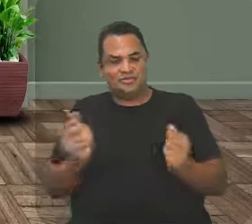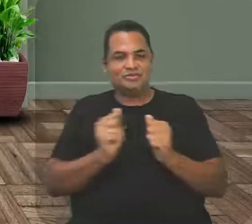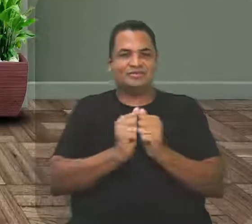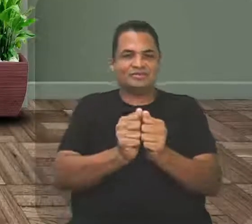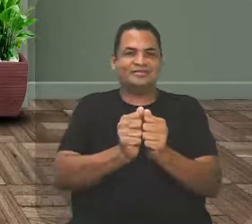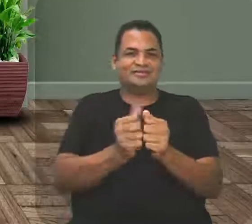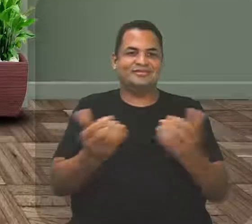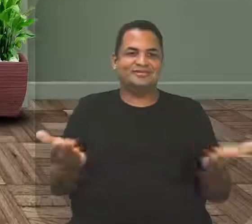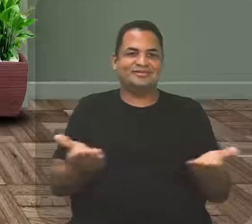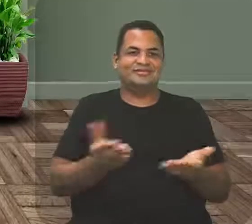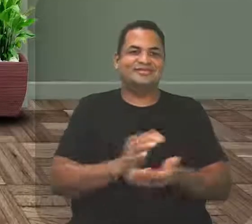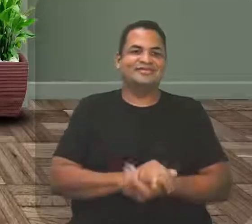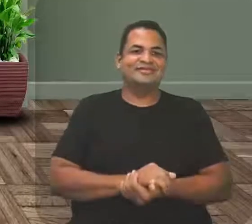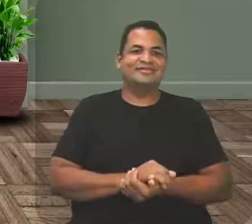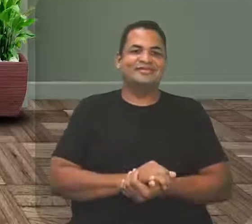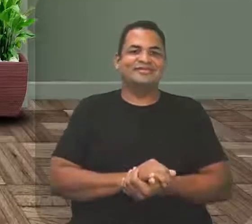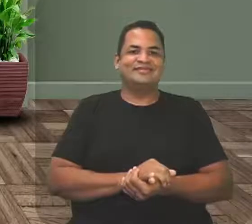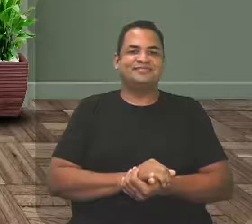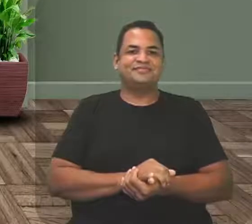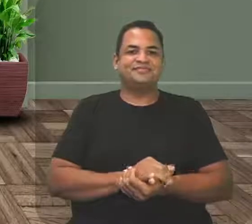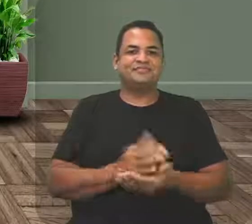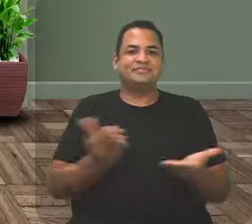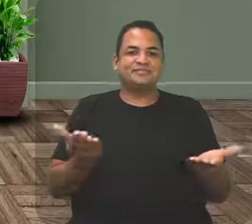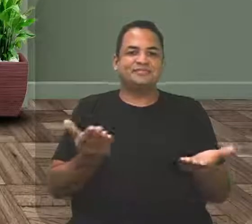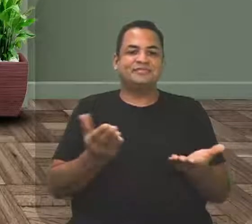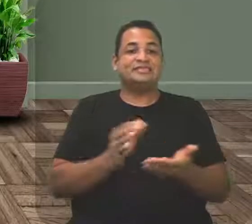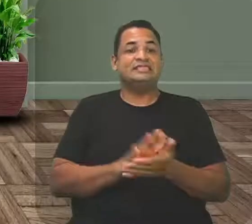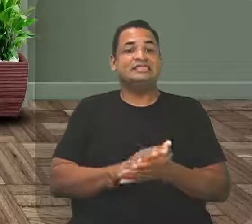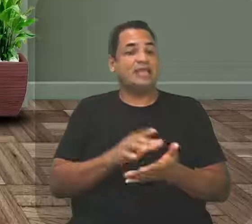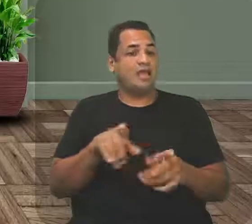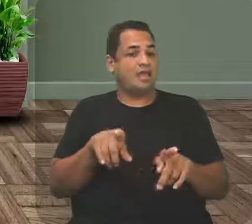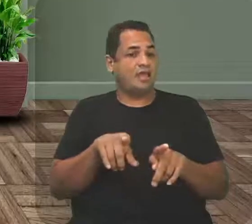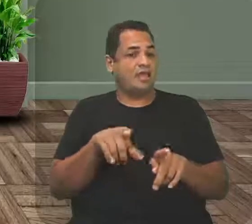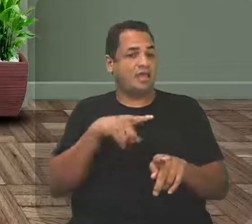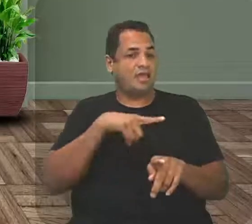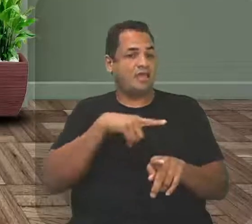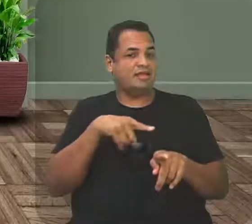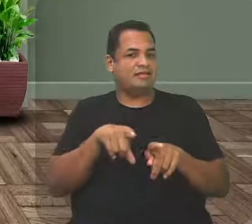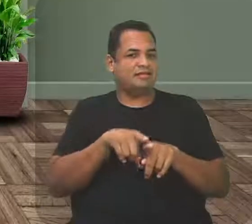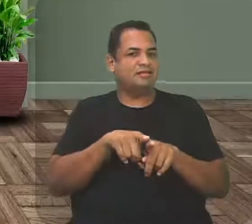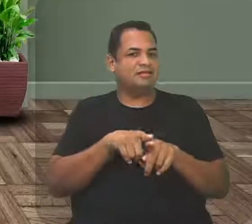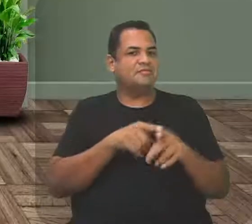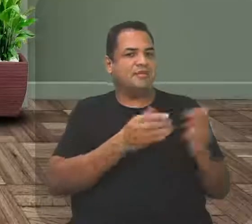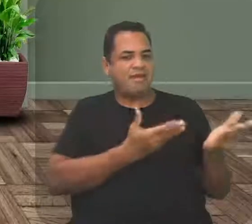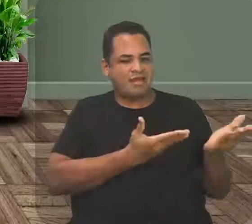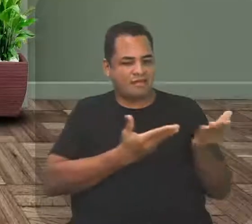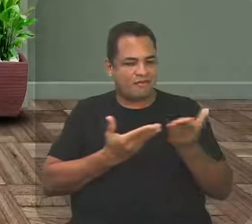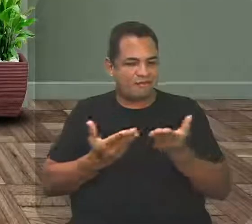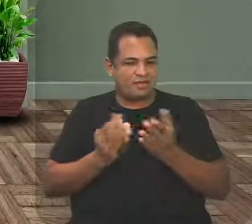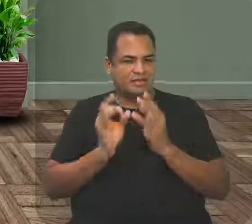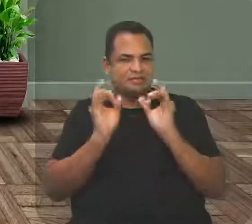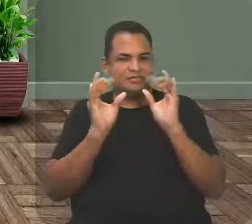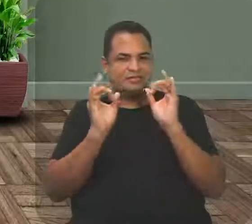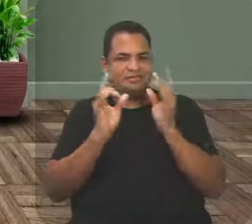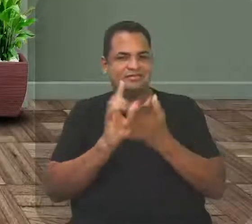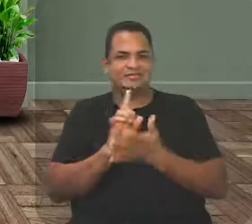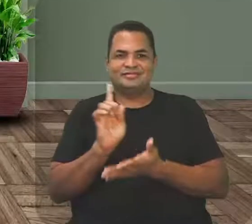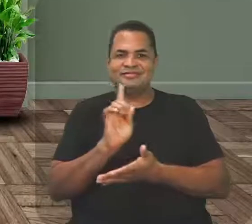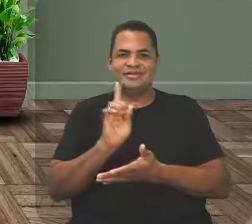de você, amadinho. Mas, além do Sam, tem um convidado especial hoje. Não conta.